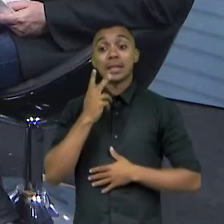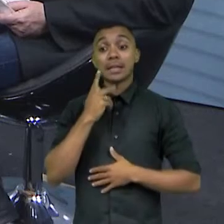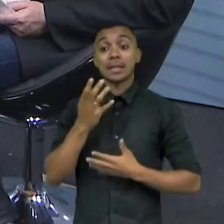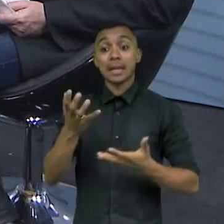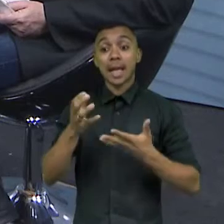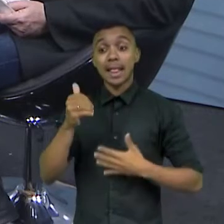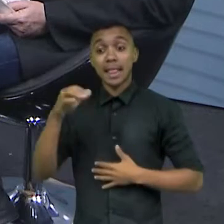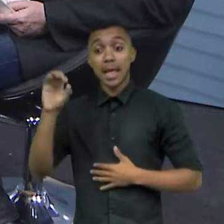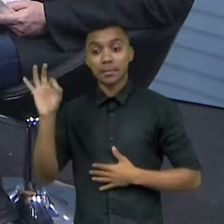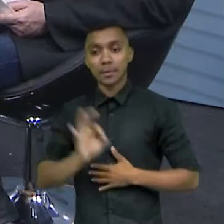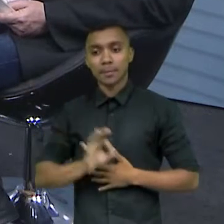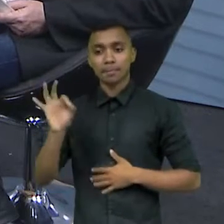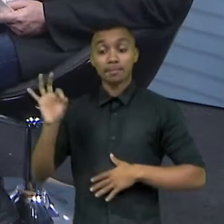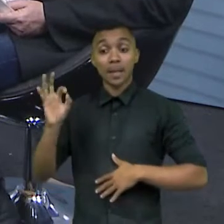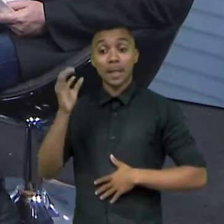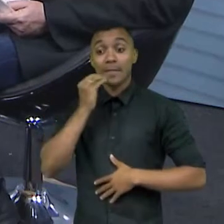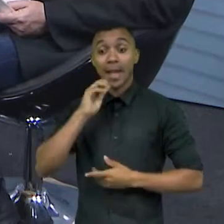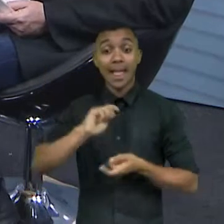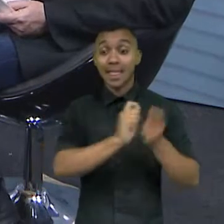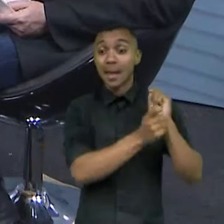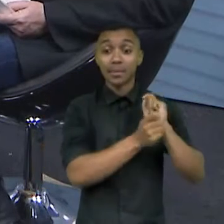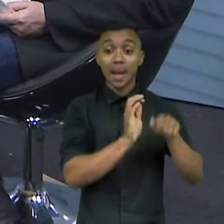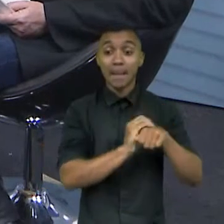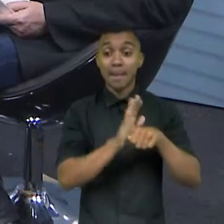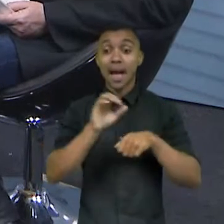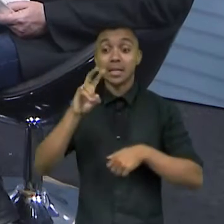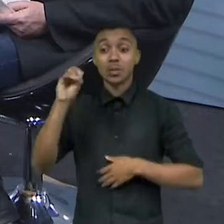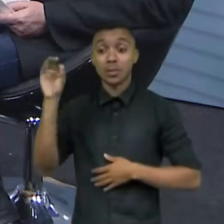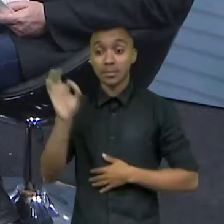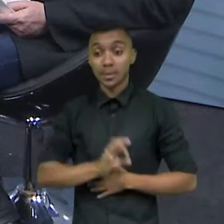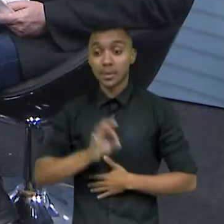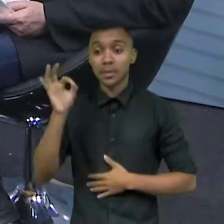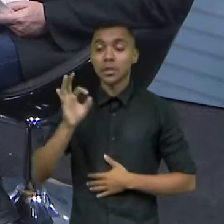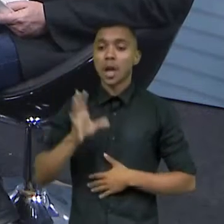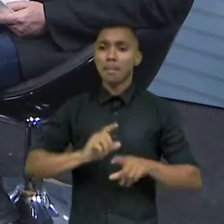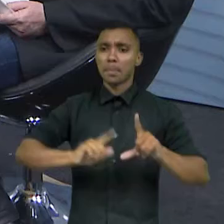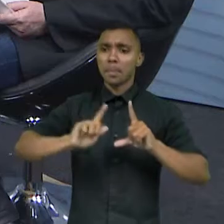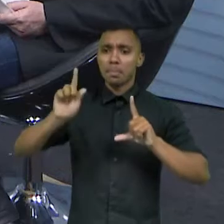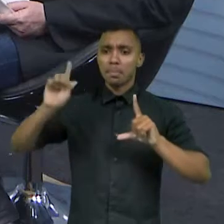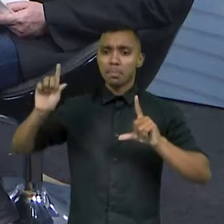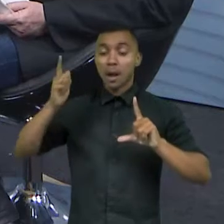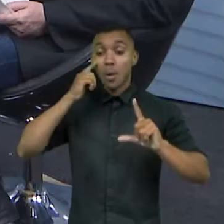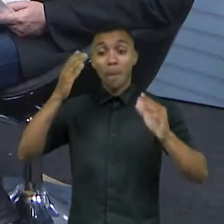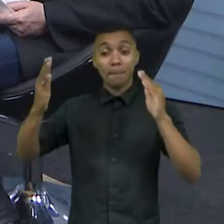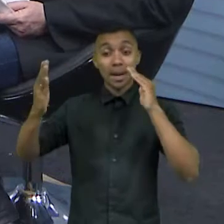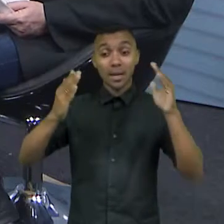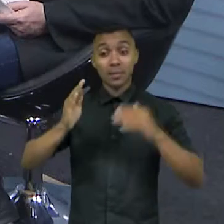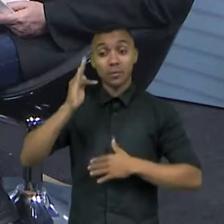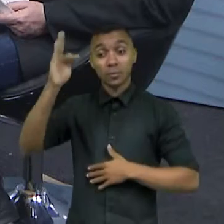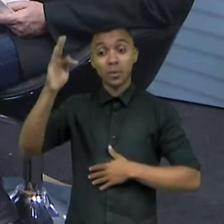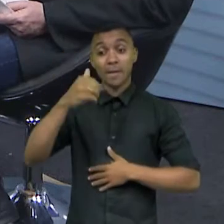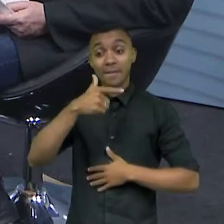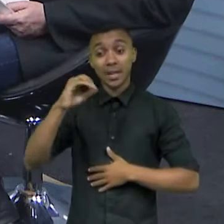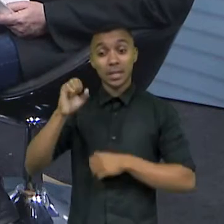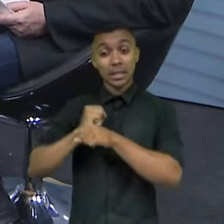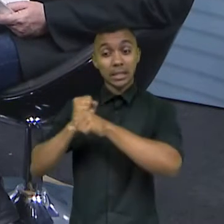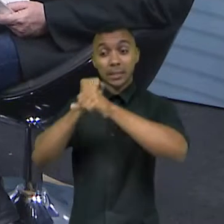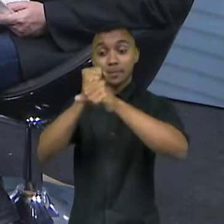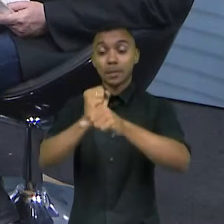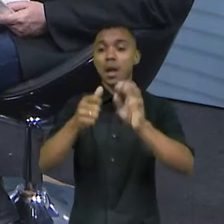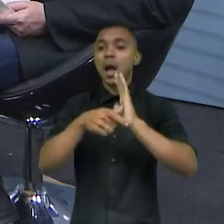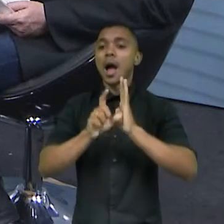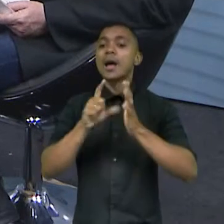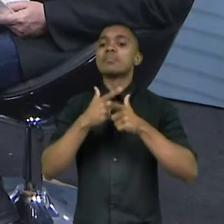ampliar para 50%, quer um saldo gigantesco nos próximos 20 anos. Mas, para isso, tem um problema a ser